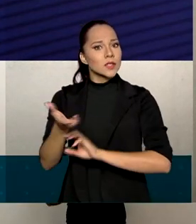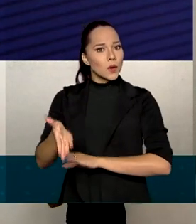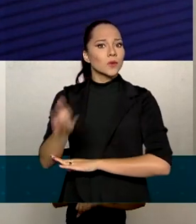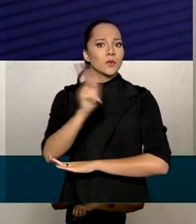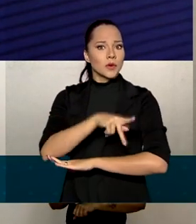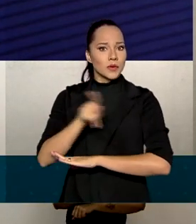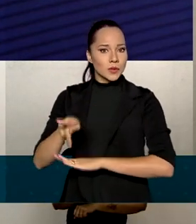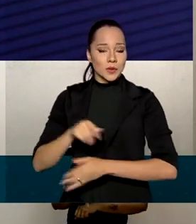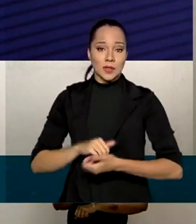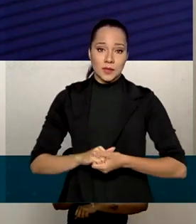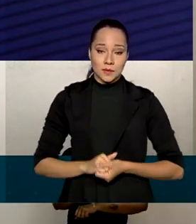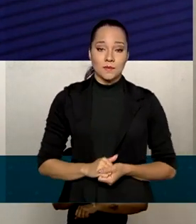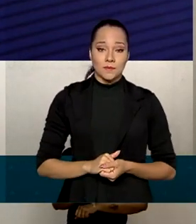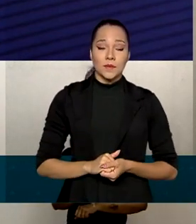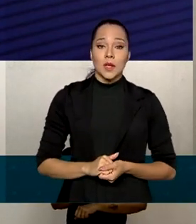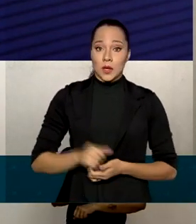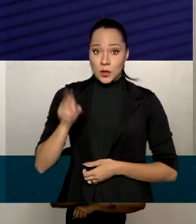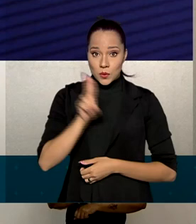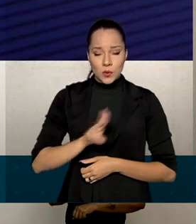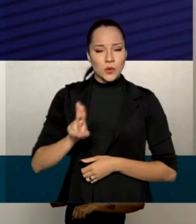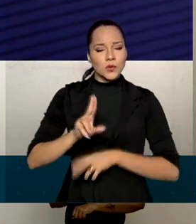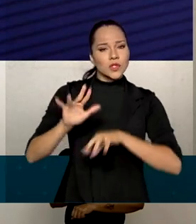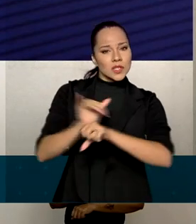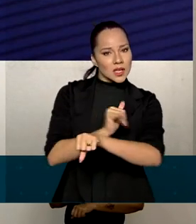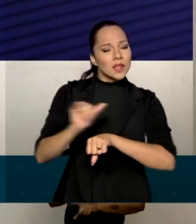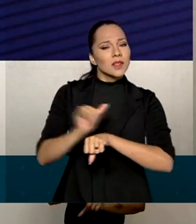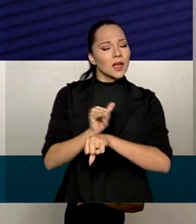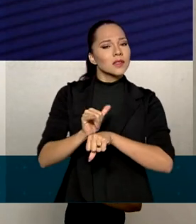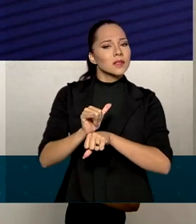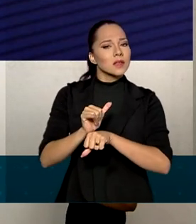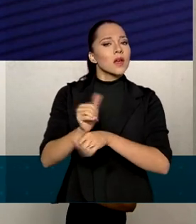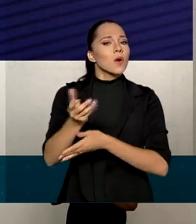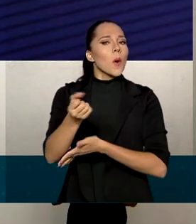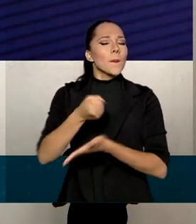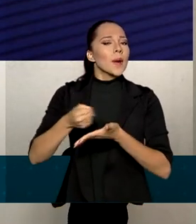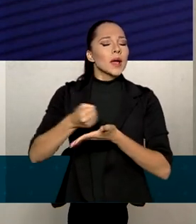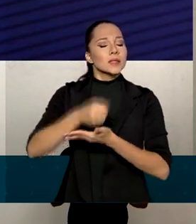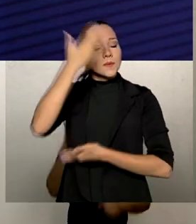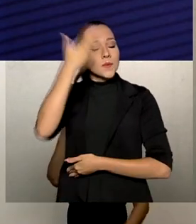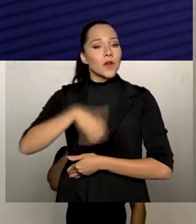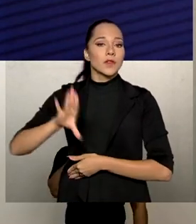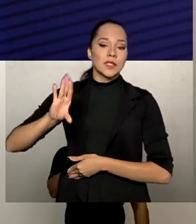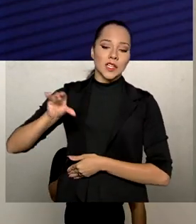professores e o uso de abordagens baseadas em evidências científicas.